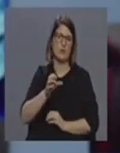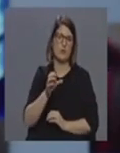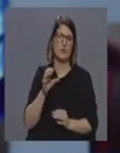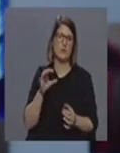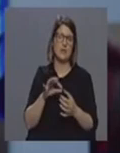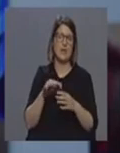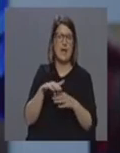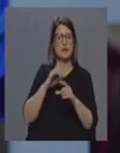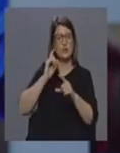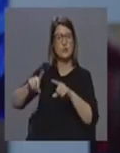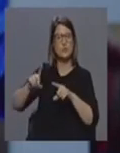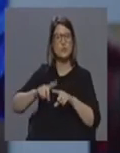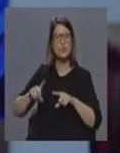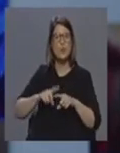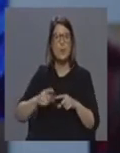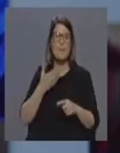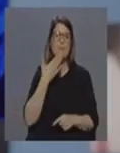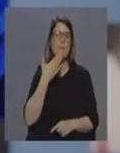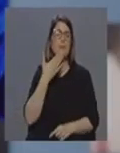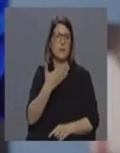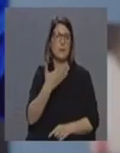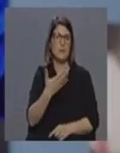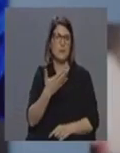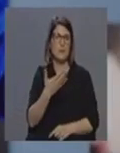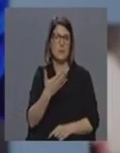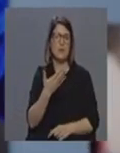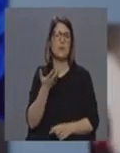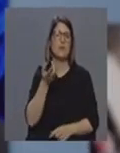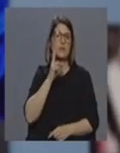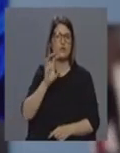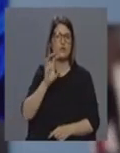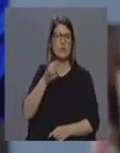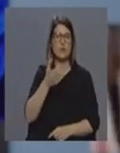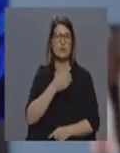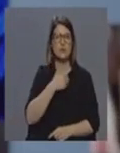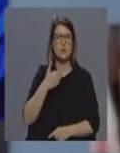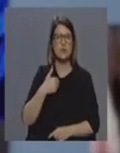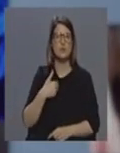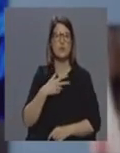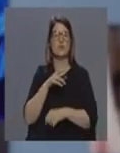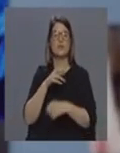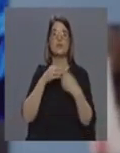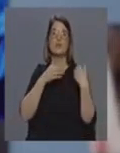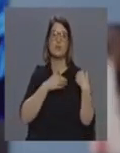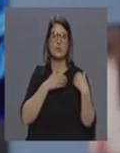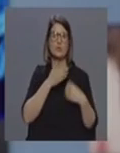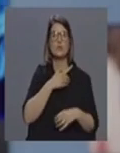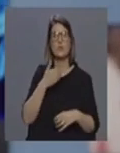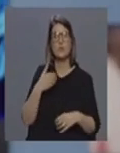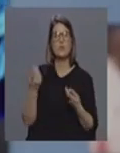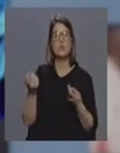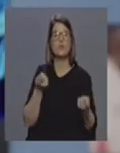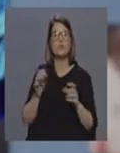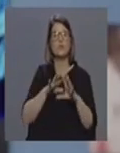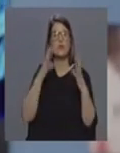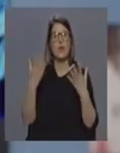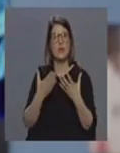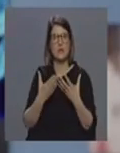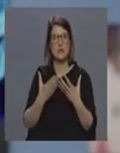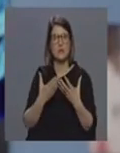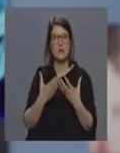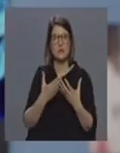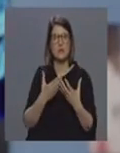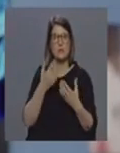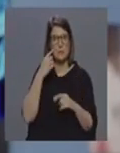diferentes setores solicitou digamos-te neste caso à Direção Regional da Saúde às Delegações de Saúde à Coordenação Regional de Saúde Pública e à Autoridade de Saúde